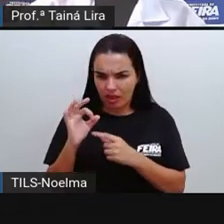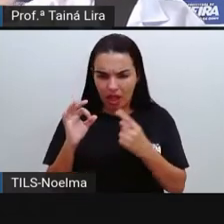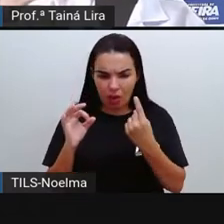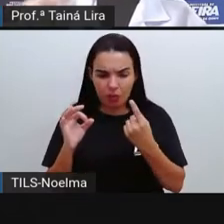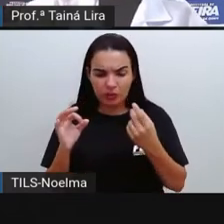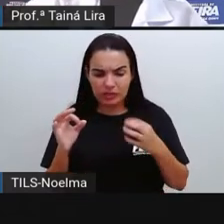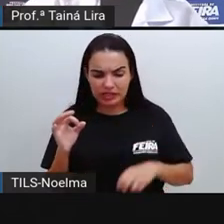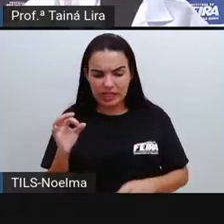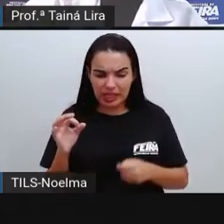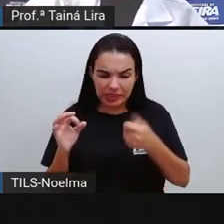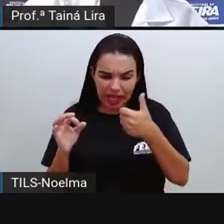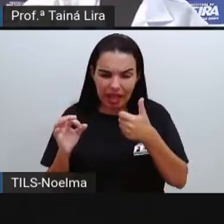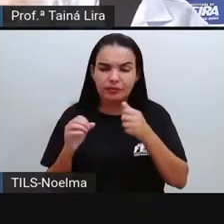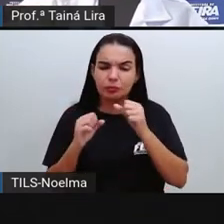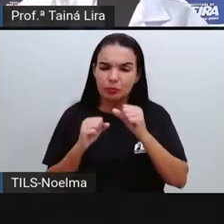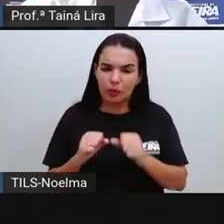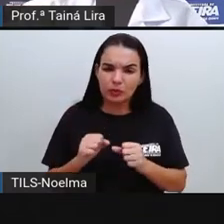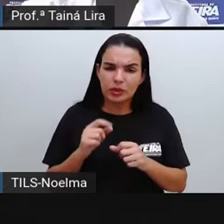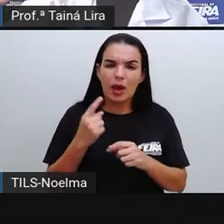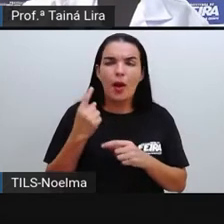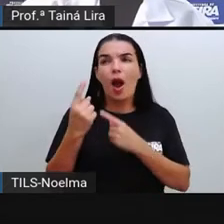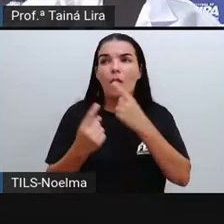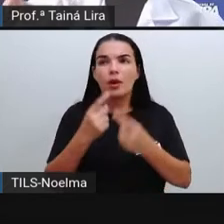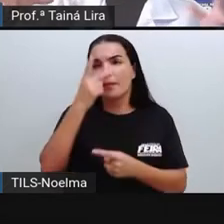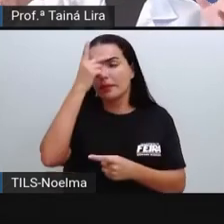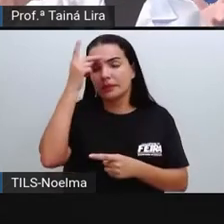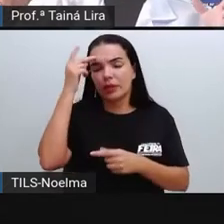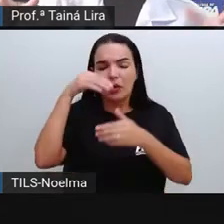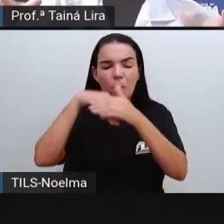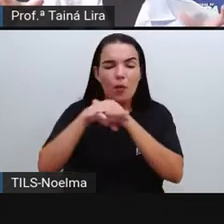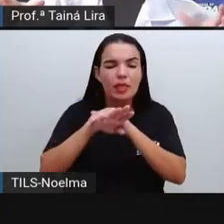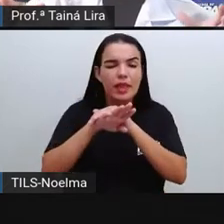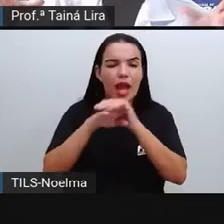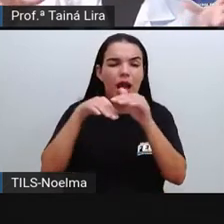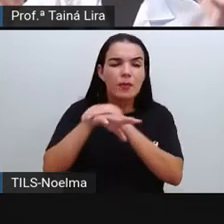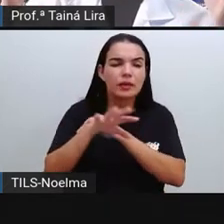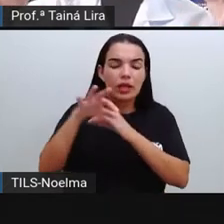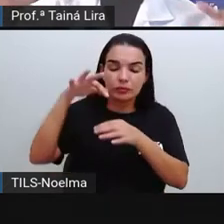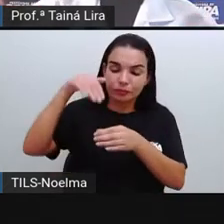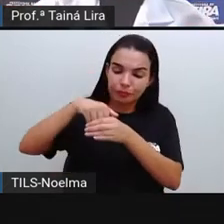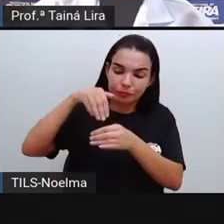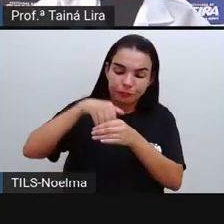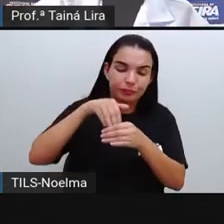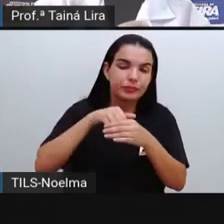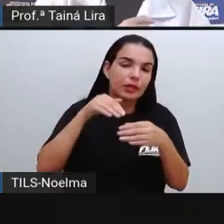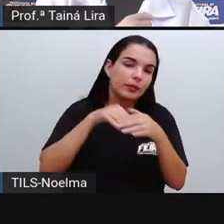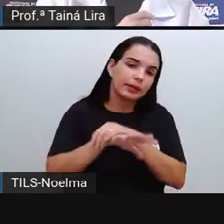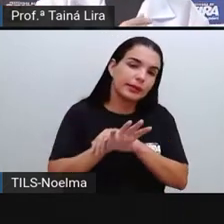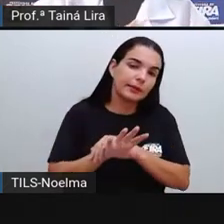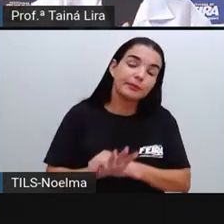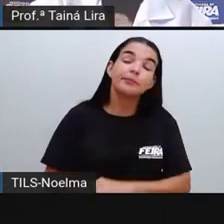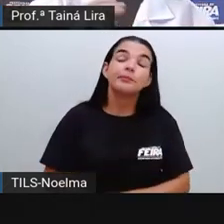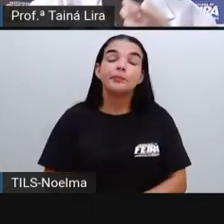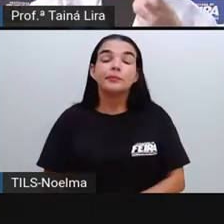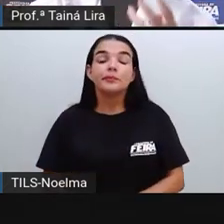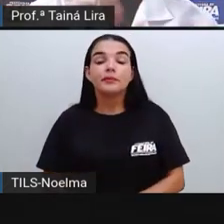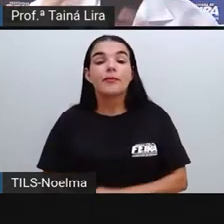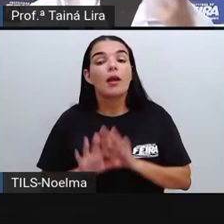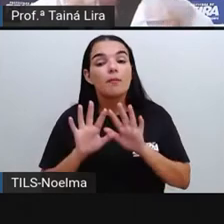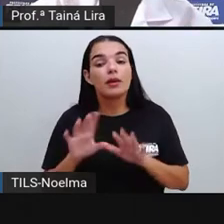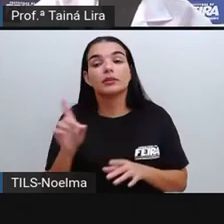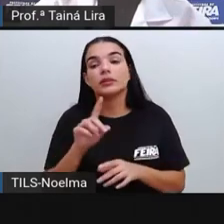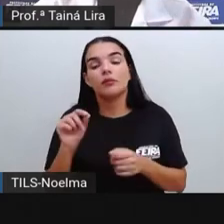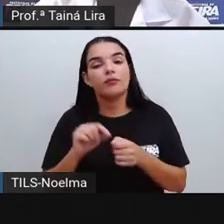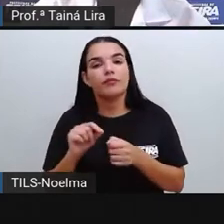situações, né? Alguém que, principalmente, tem gente que gosta, né, de fazer coleção, mas ela não é mais